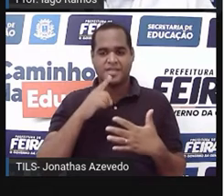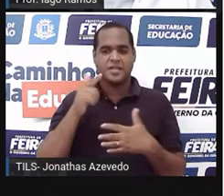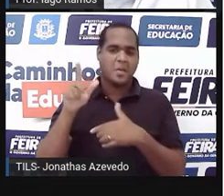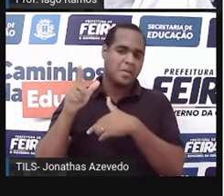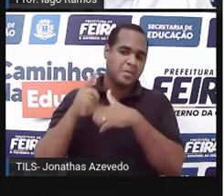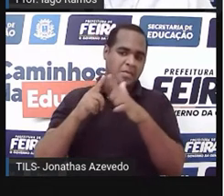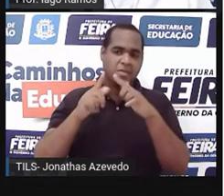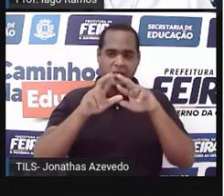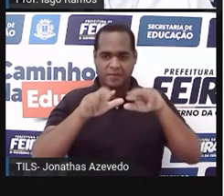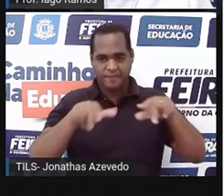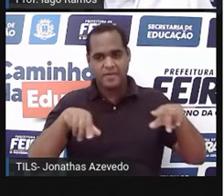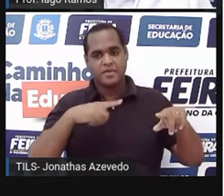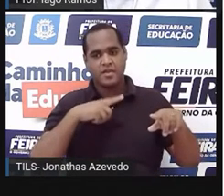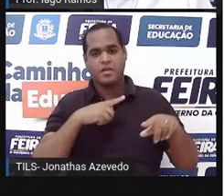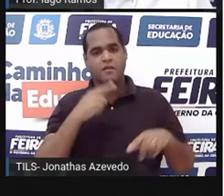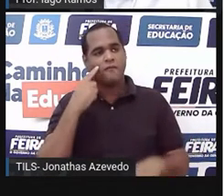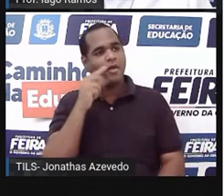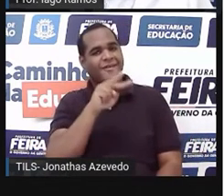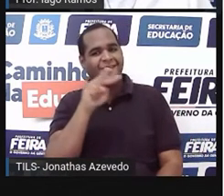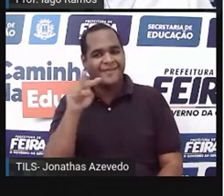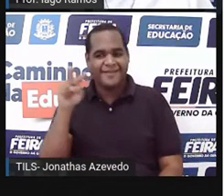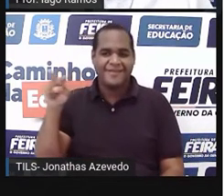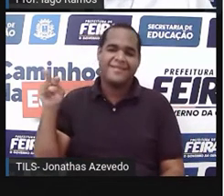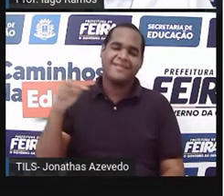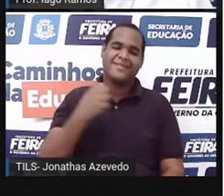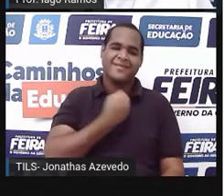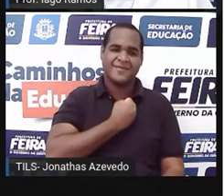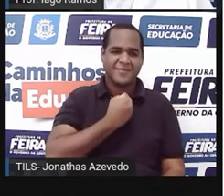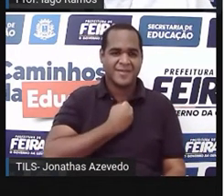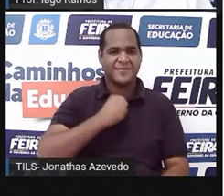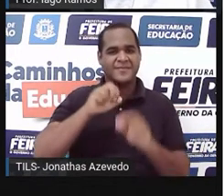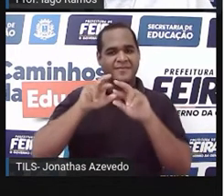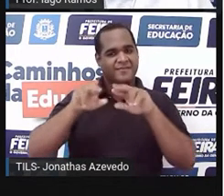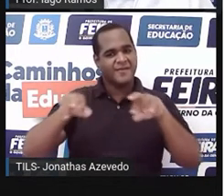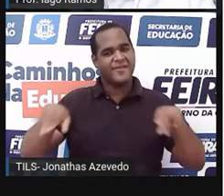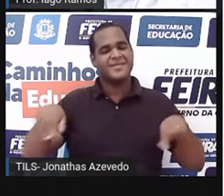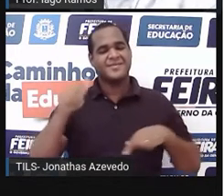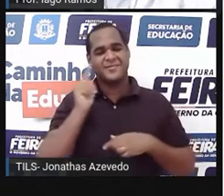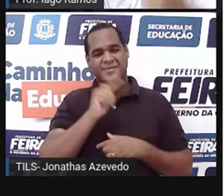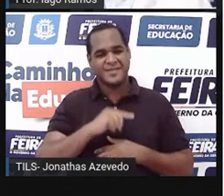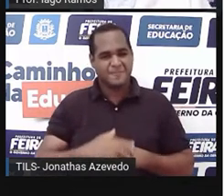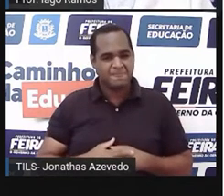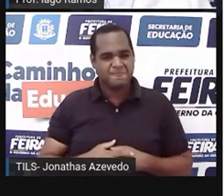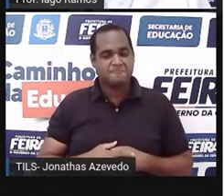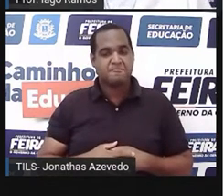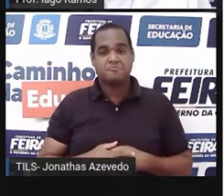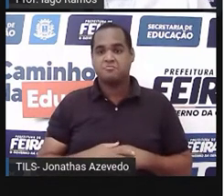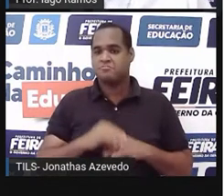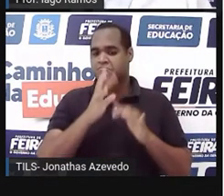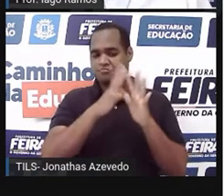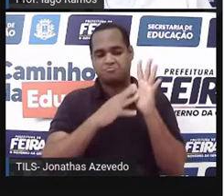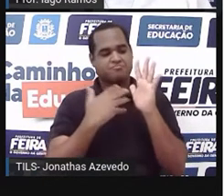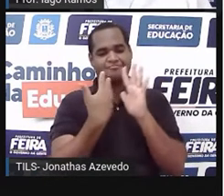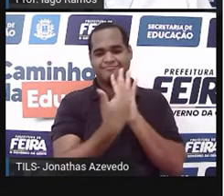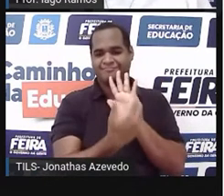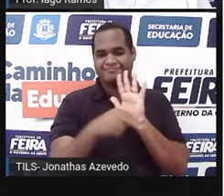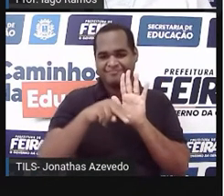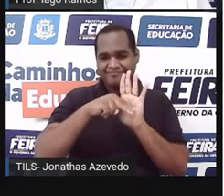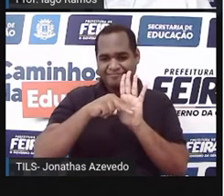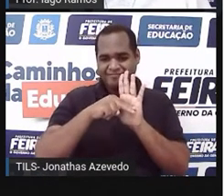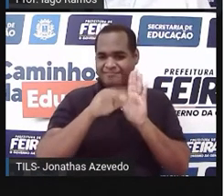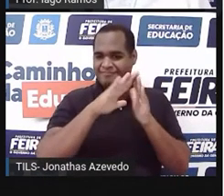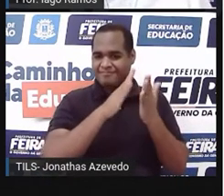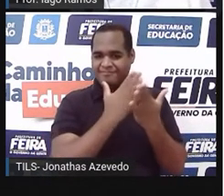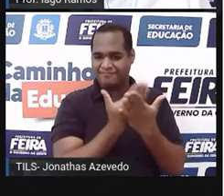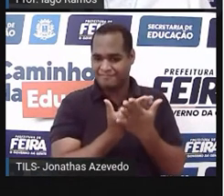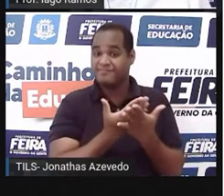à nossa volta e em todos os lugares. Olha só. No boletim escolar, as suas notas